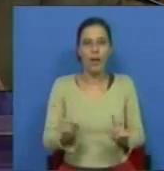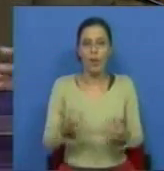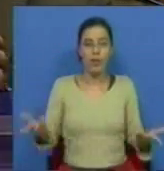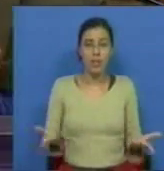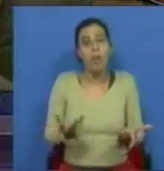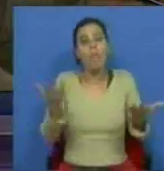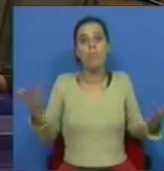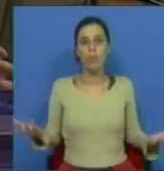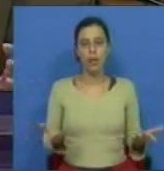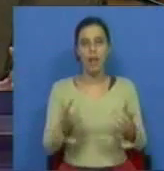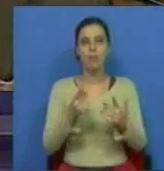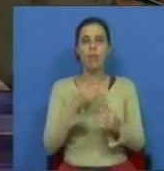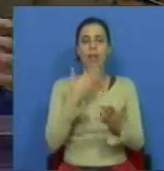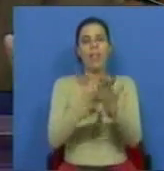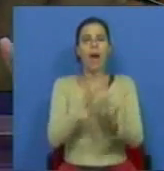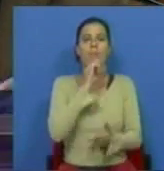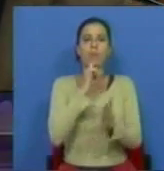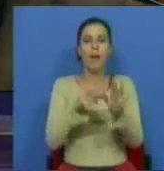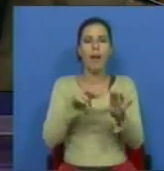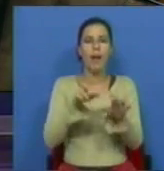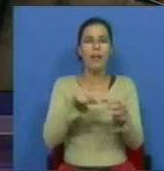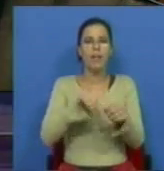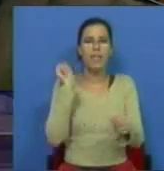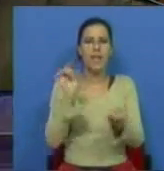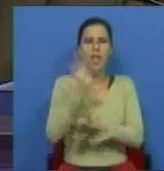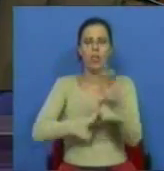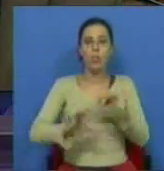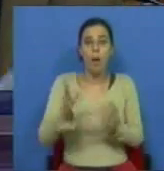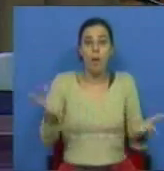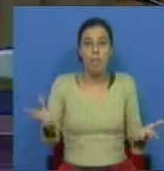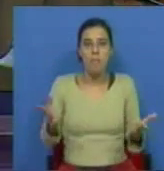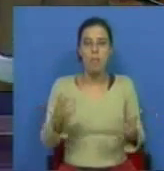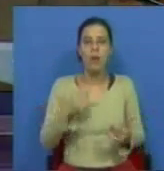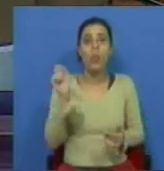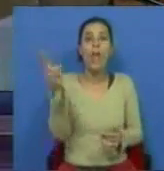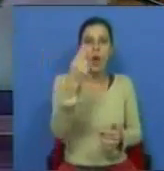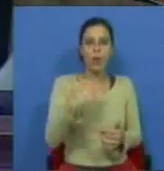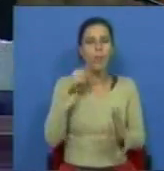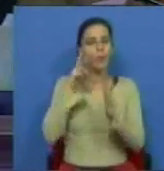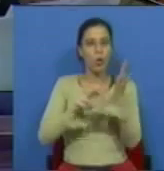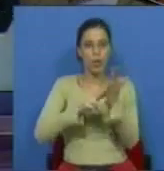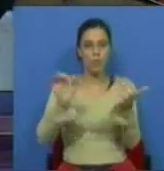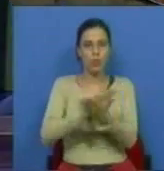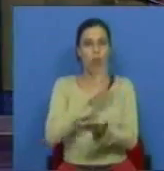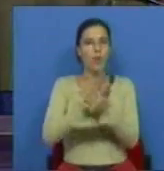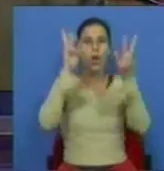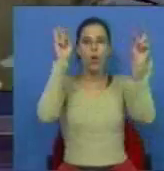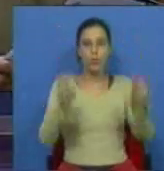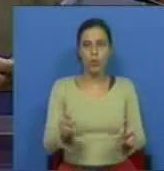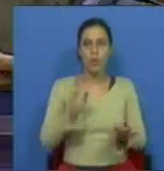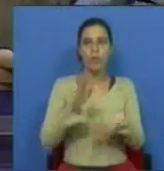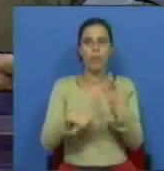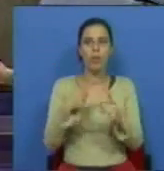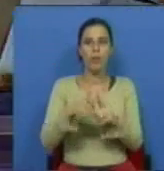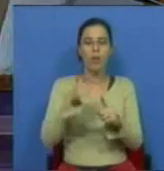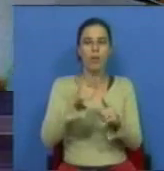e, portanto, coloca no horizonte a saída do euro. Oh, Sr. Ministro, e nós lemos os jornais, não lemos só os títulos, e vamos